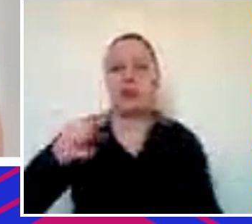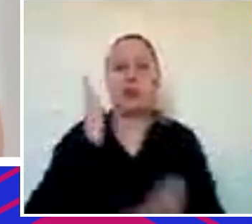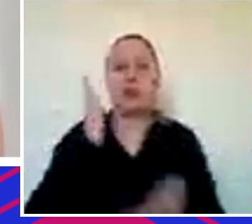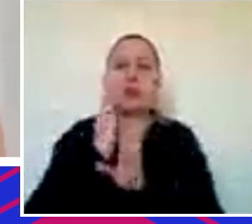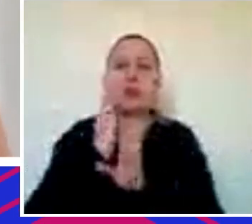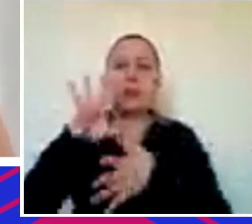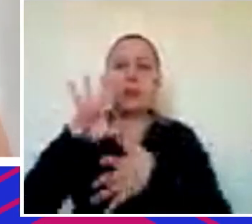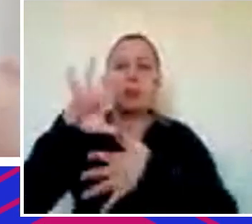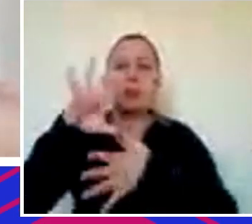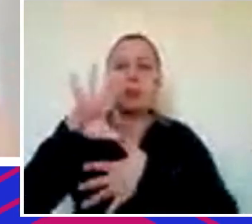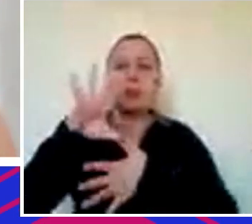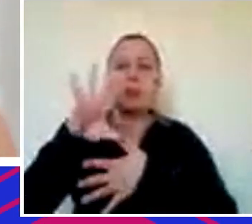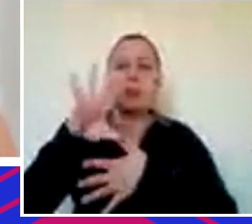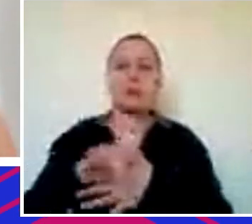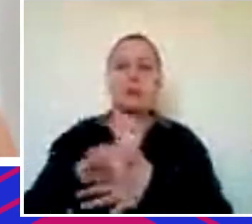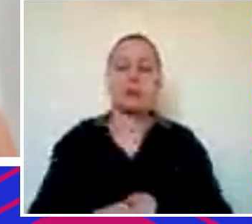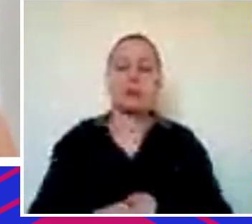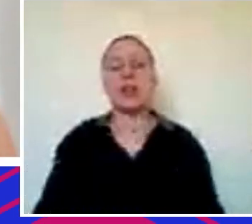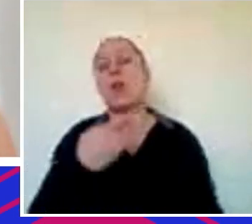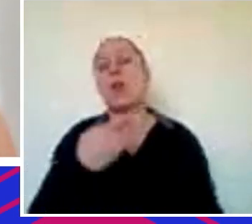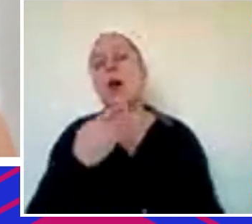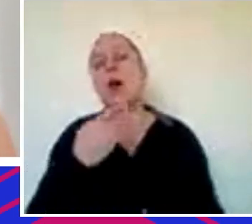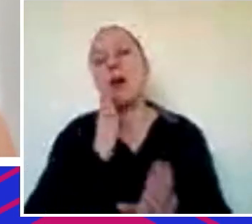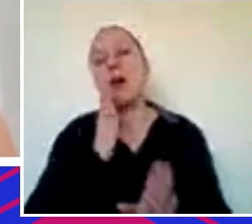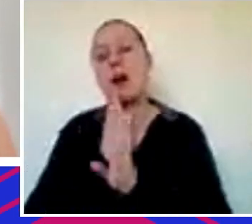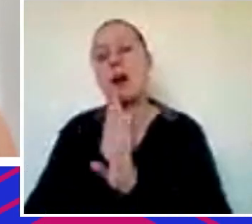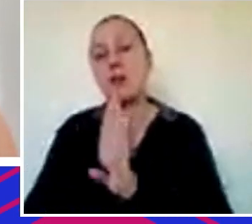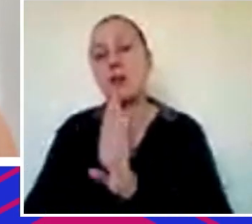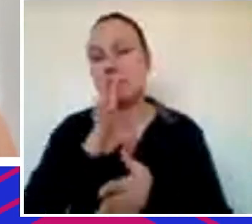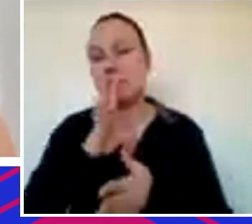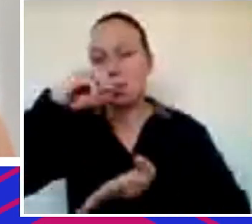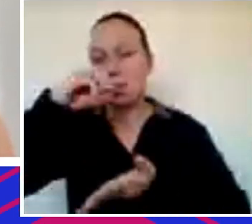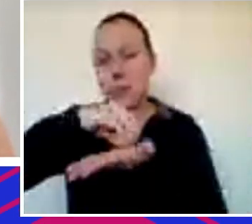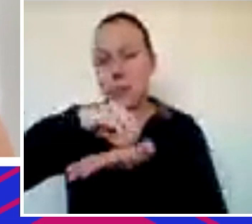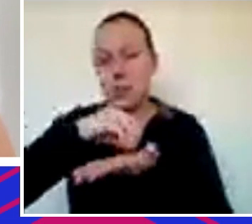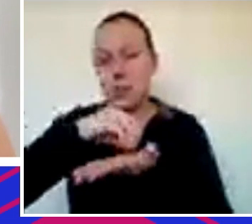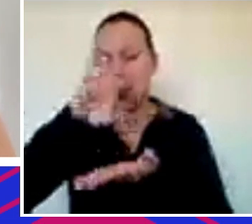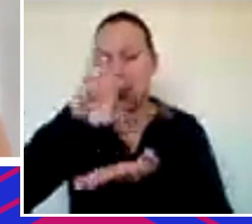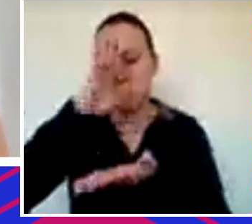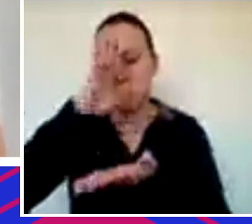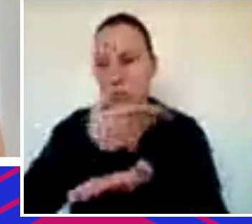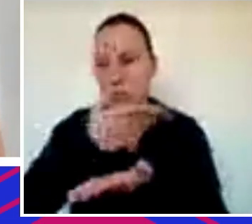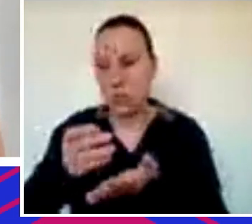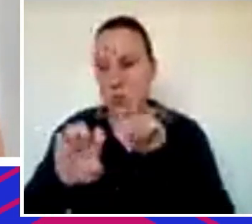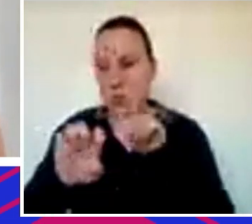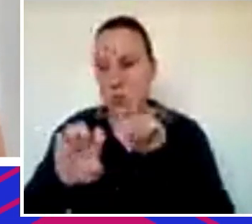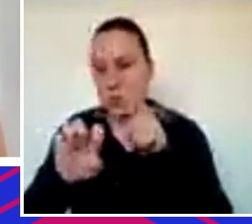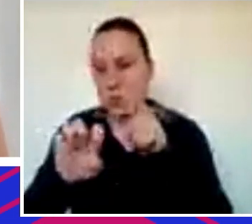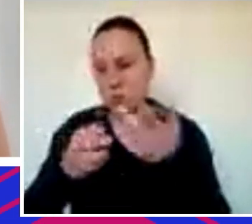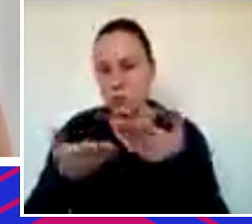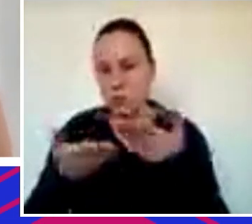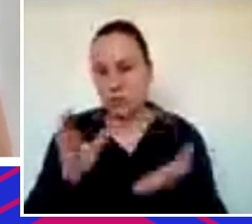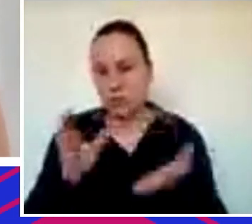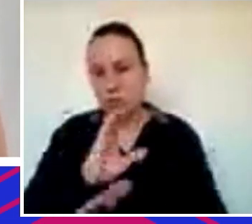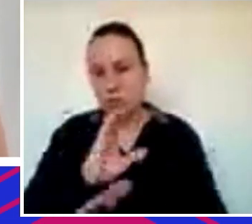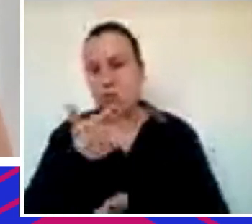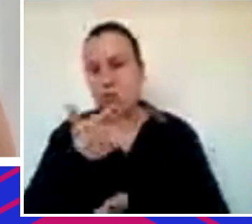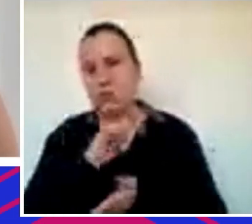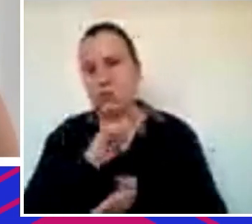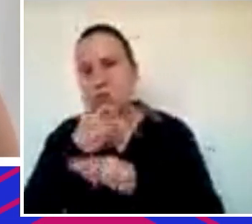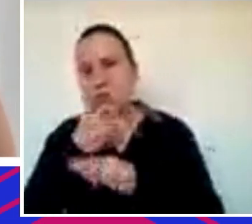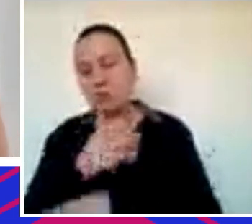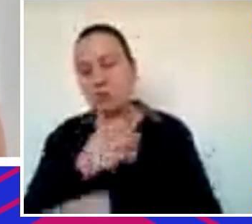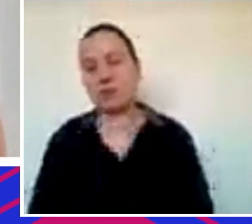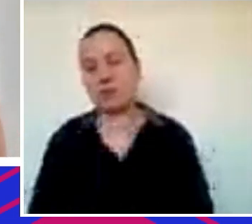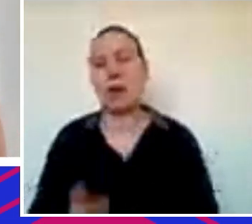mapa do tesouro para descobrir qual capital é ideal para você para ajudar qualquer empreendedor a acessar então a rodadinha final que mensagem a gente